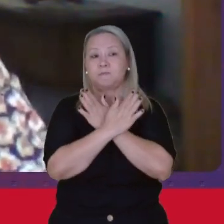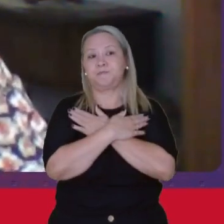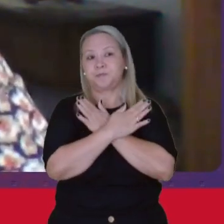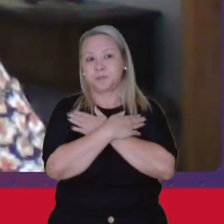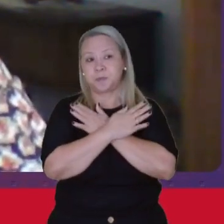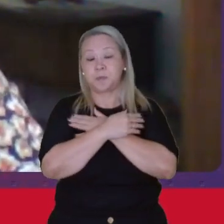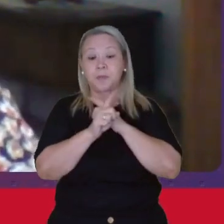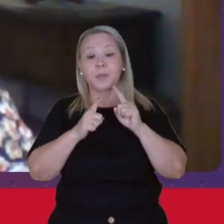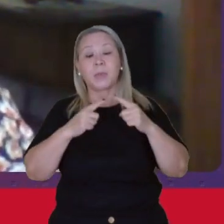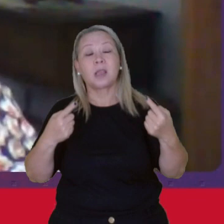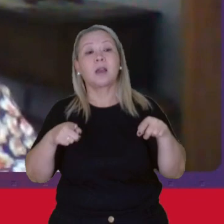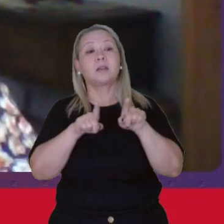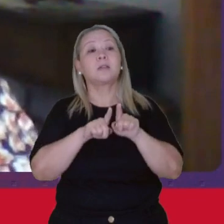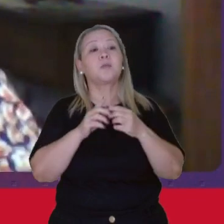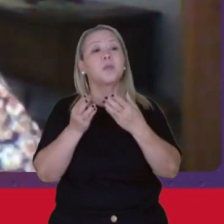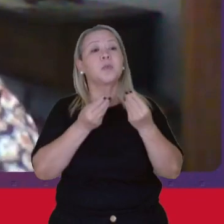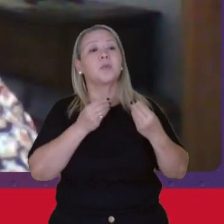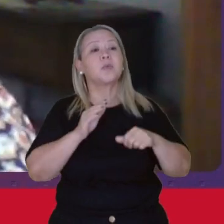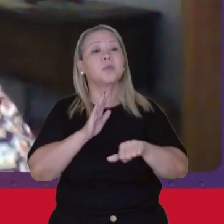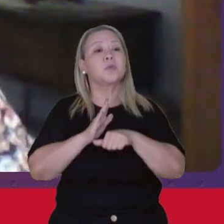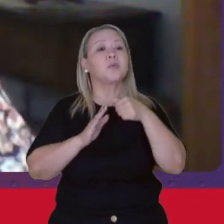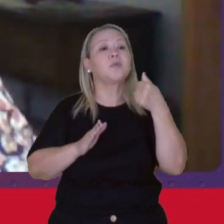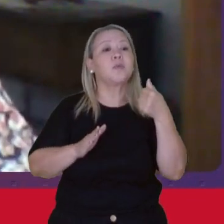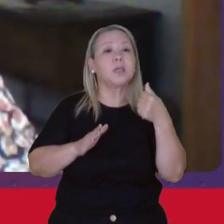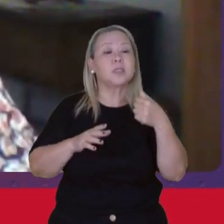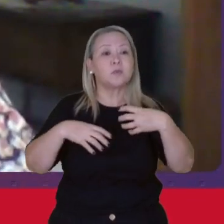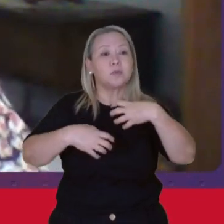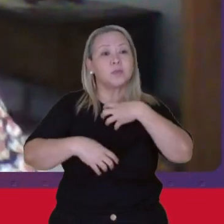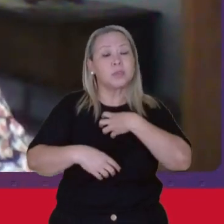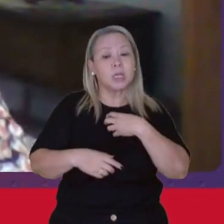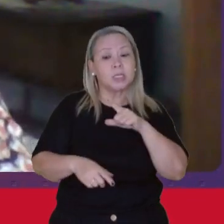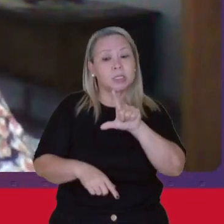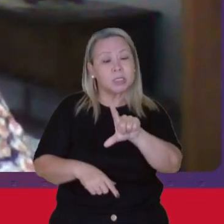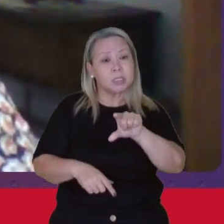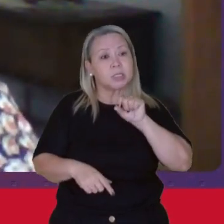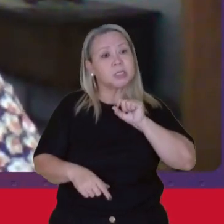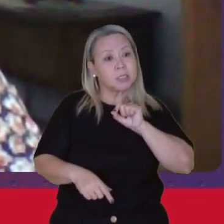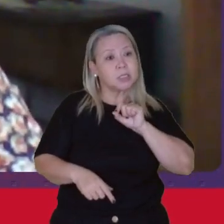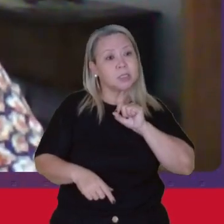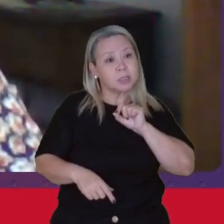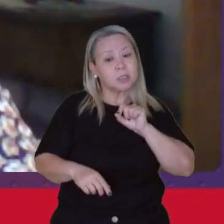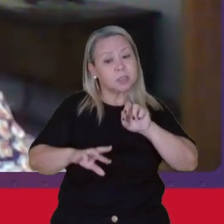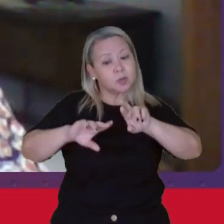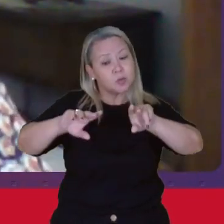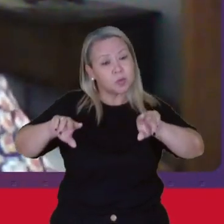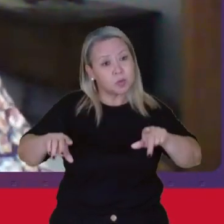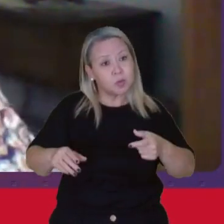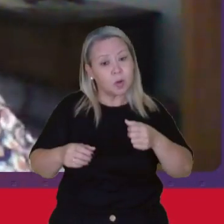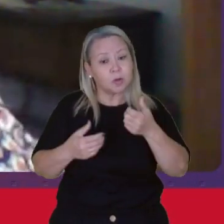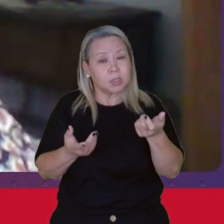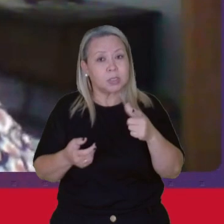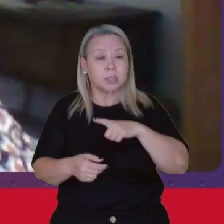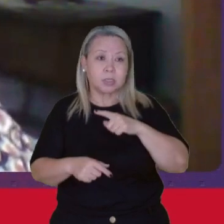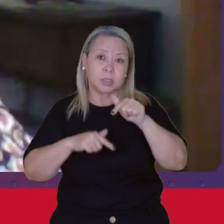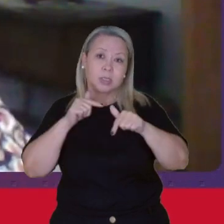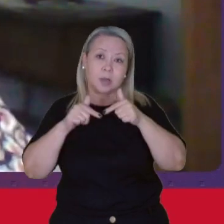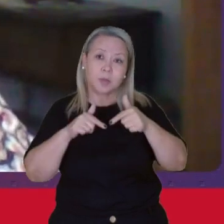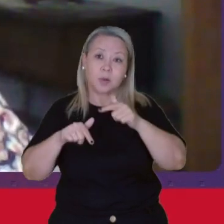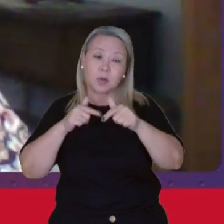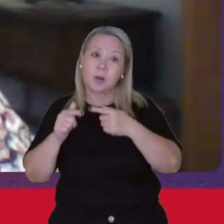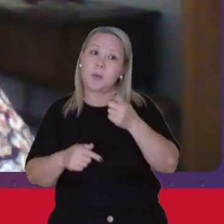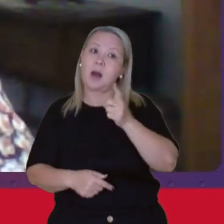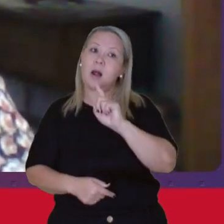Mas também, muitas vezes, porque são formas alternativas De construção do trabalho Então, o trabalho não